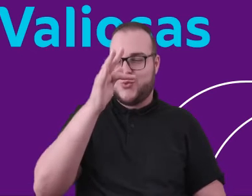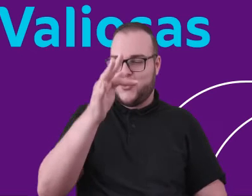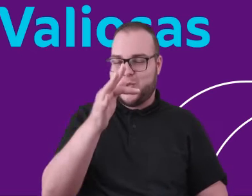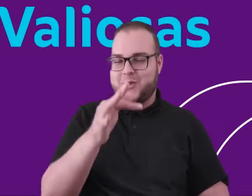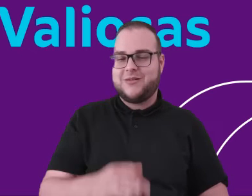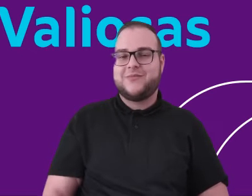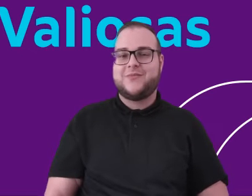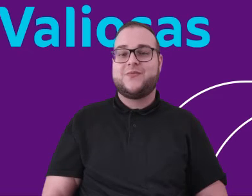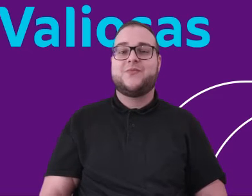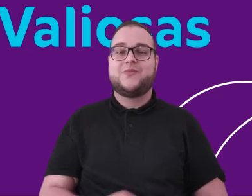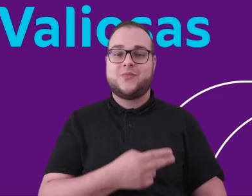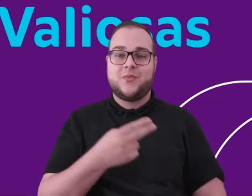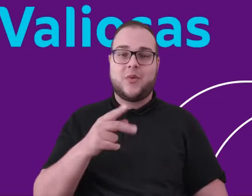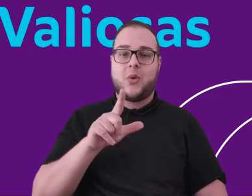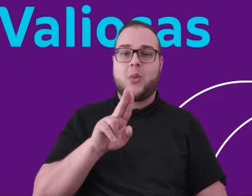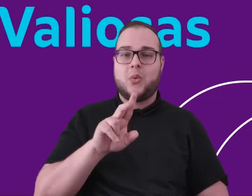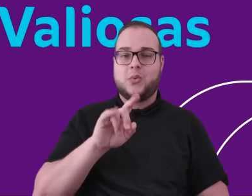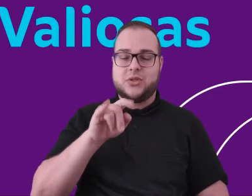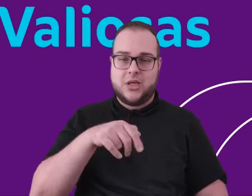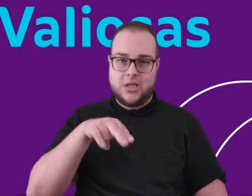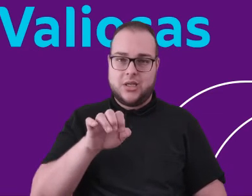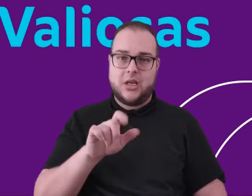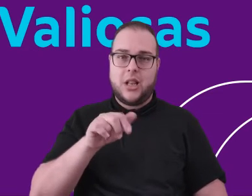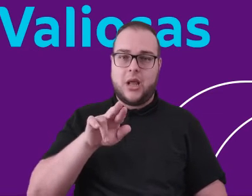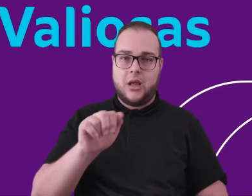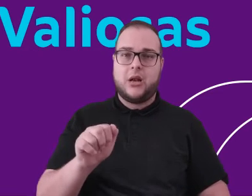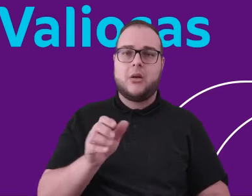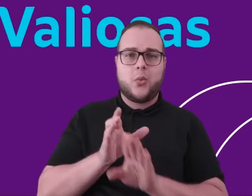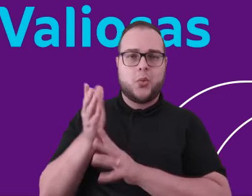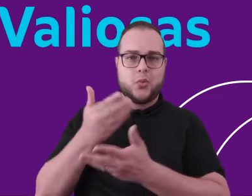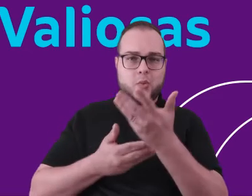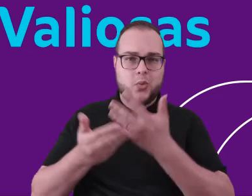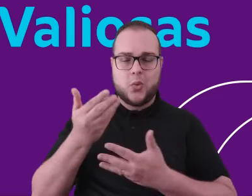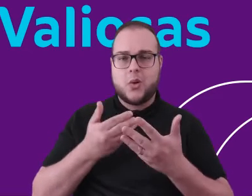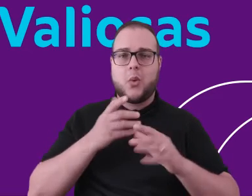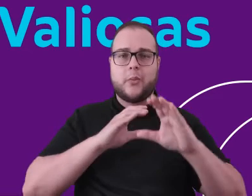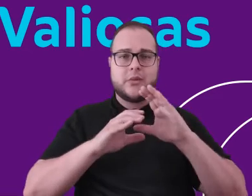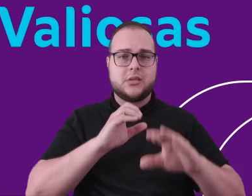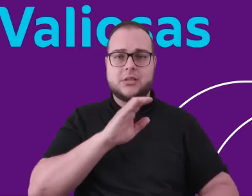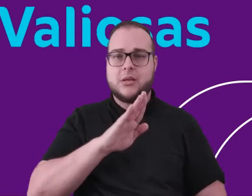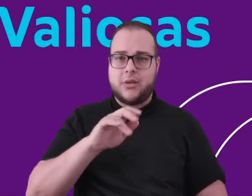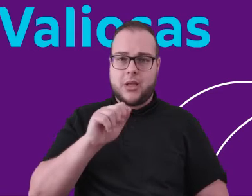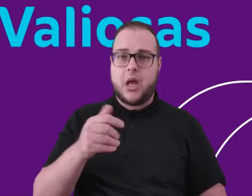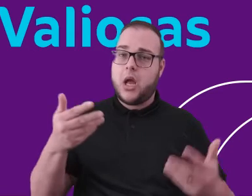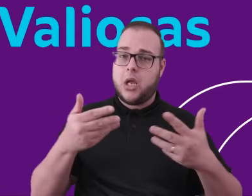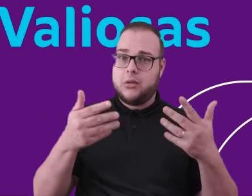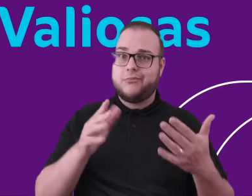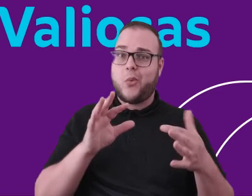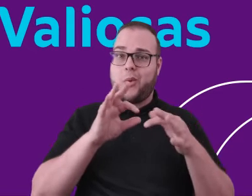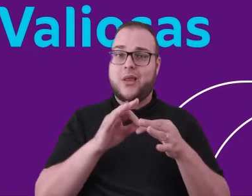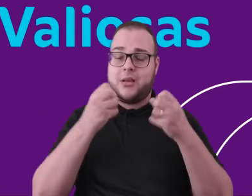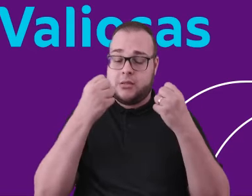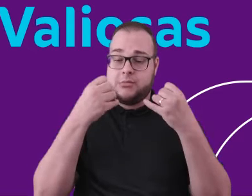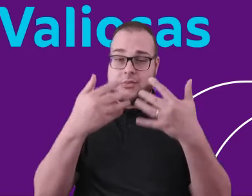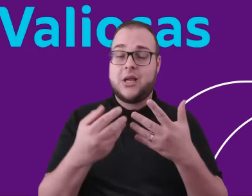a nossa companhia. Eu sou a Lugiane Lara, consultora de comunicação da CBA, e nesse episódio do Conecta vou trazer